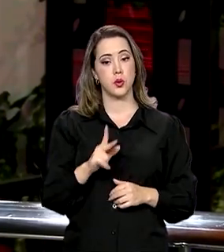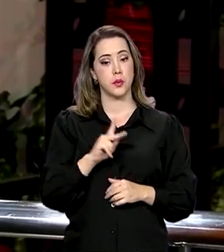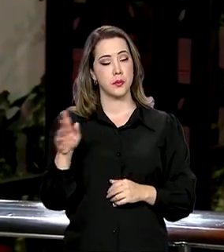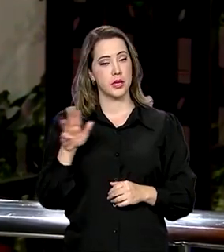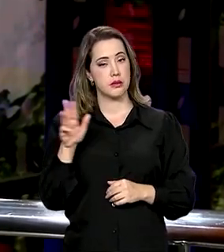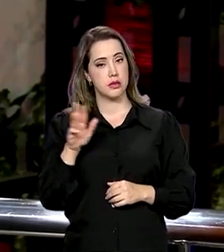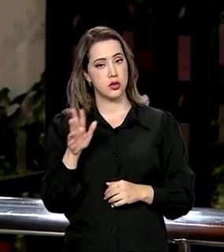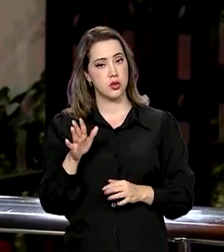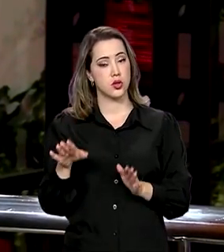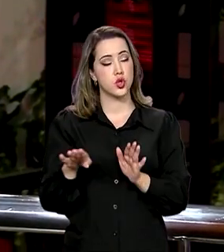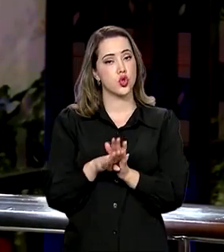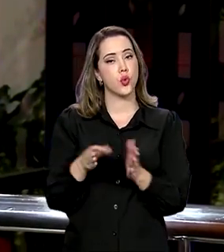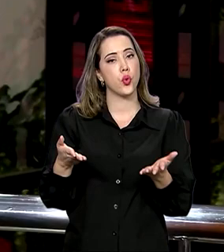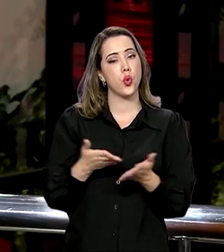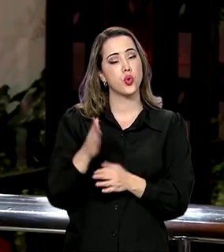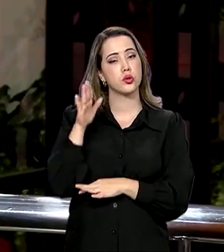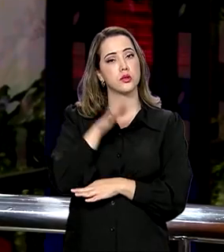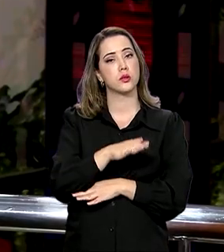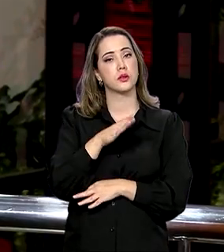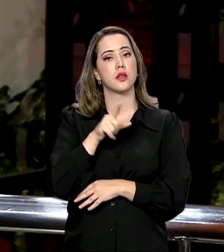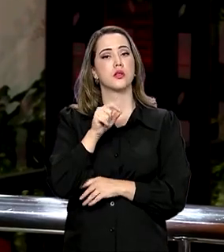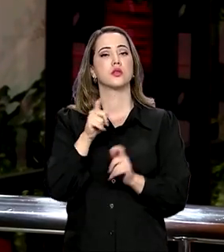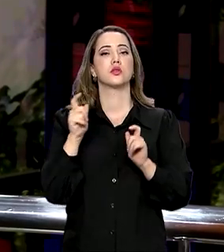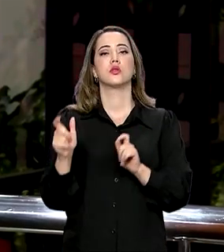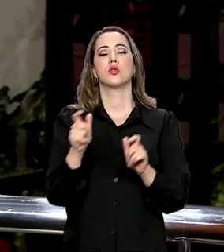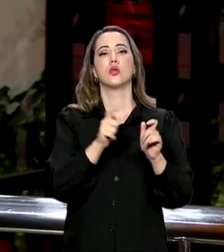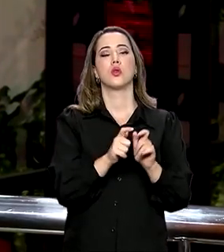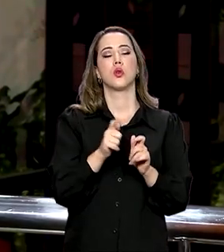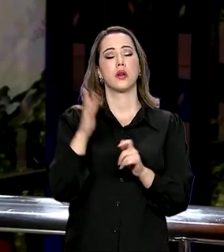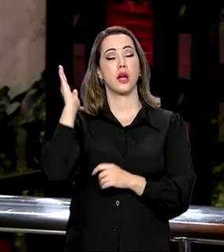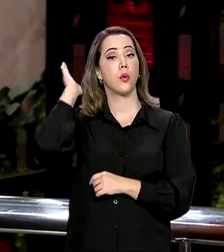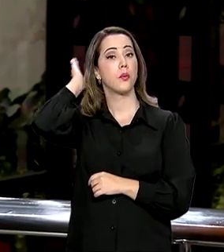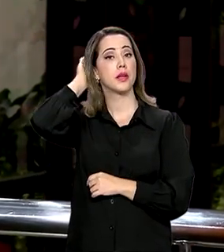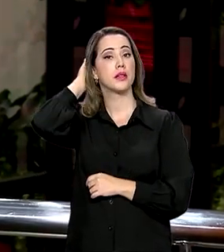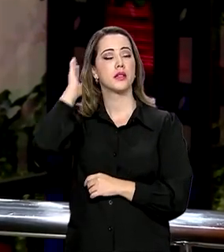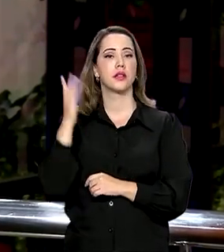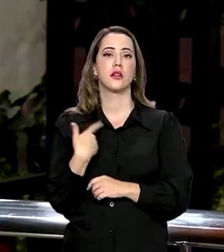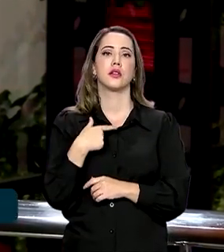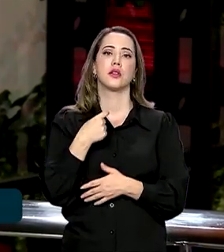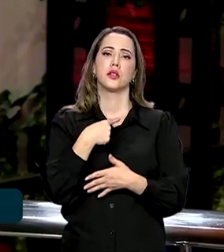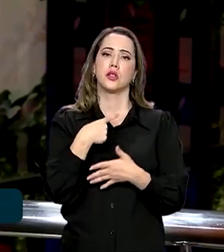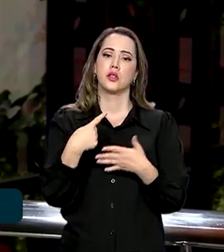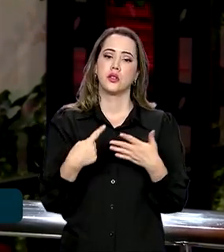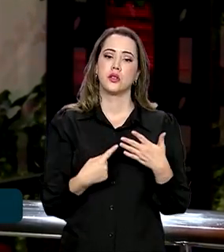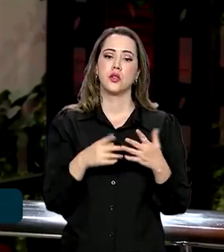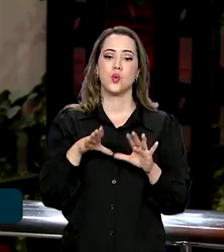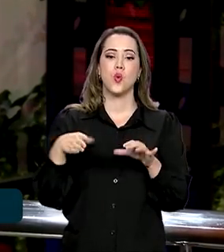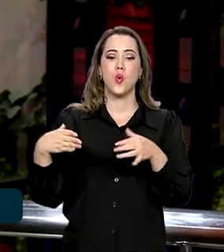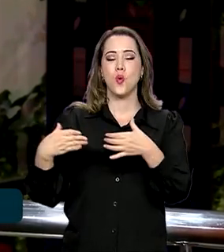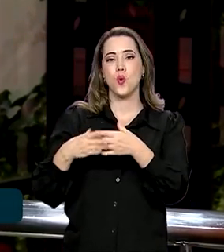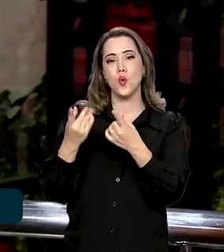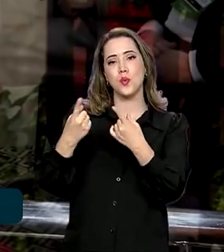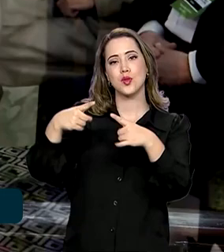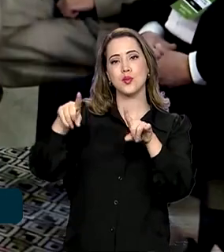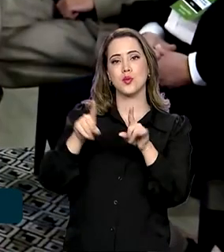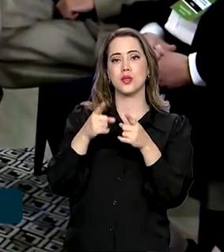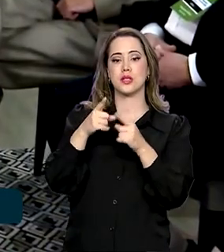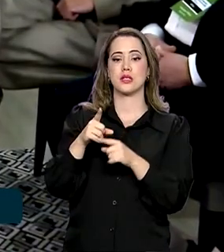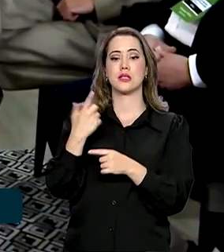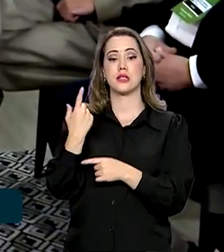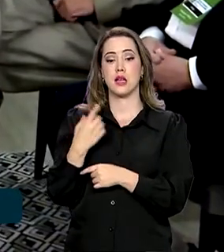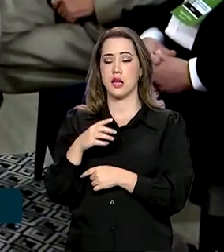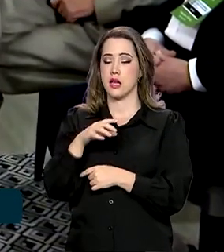Lula chegou hoje à tarde aqui em Belém e com uma trilha de carimbó, que é uma música típica